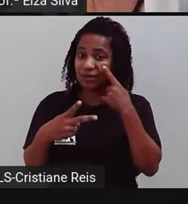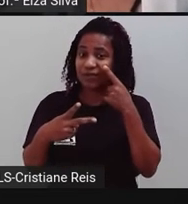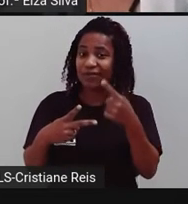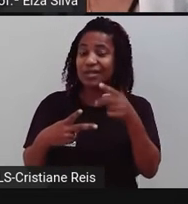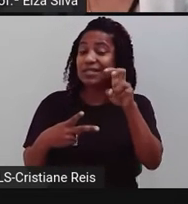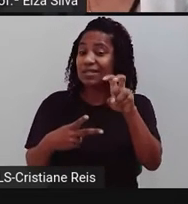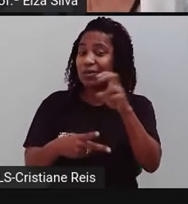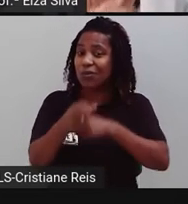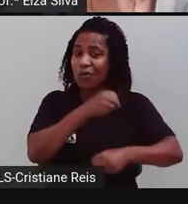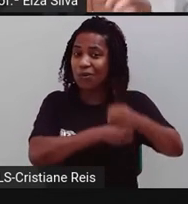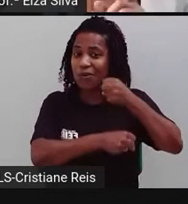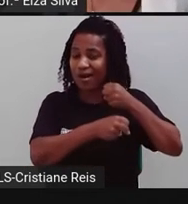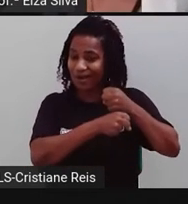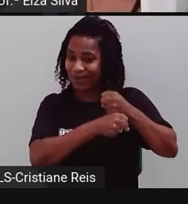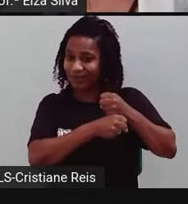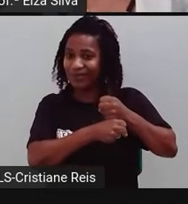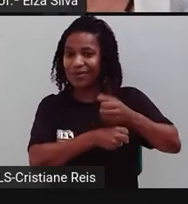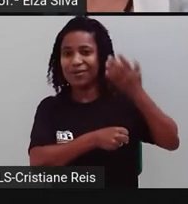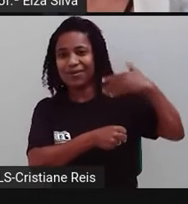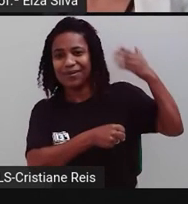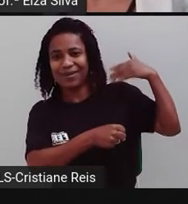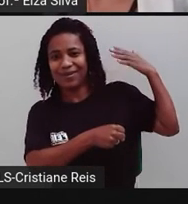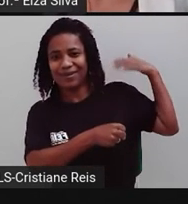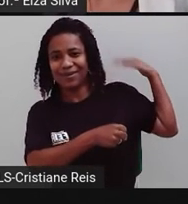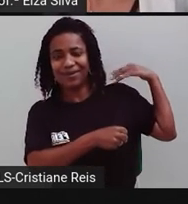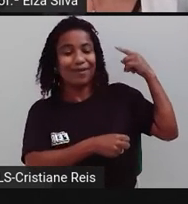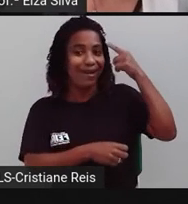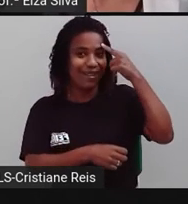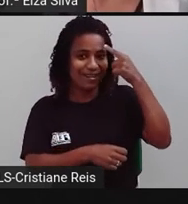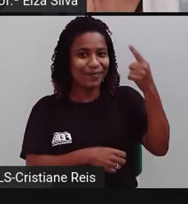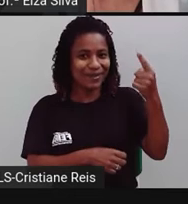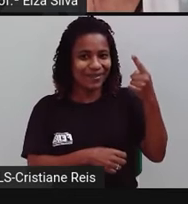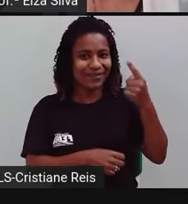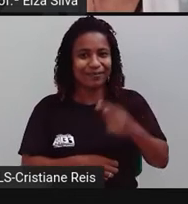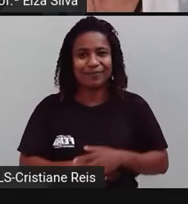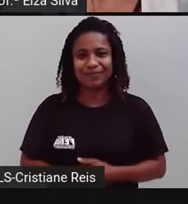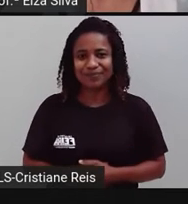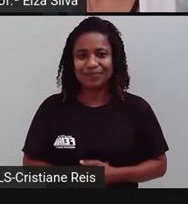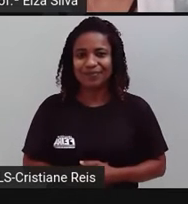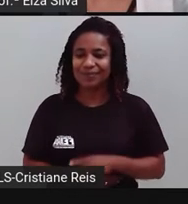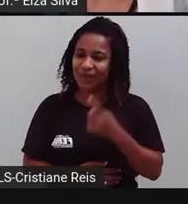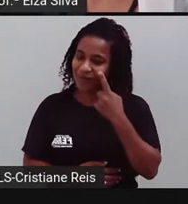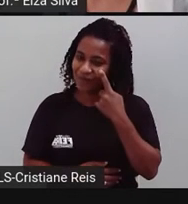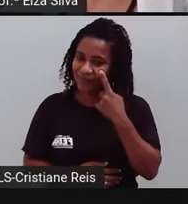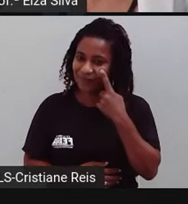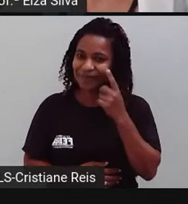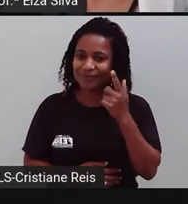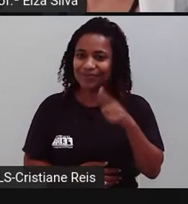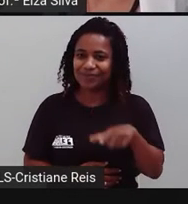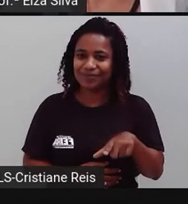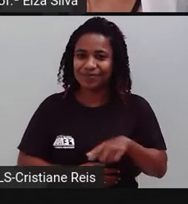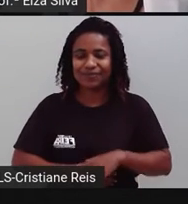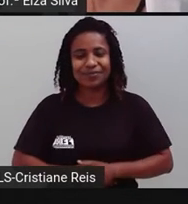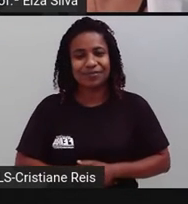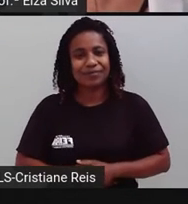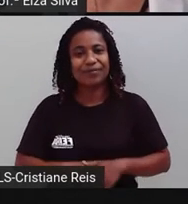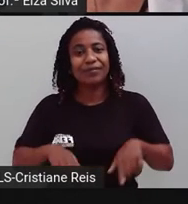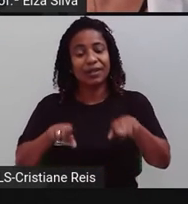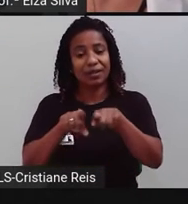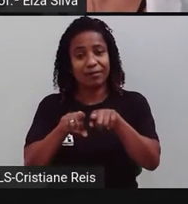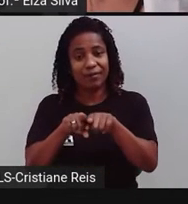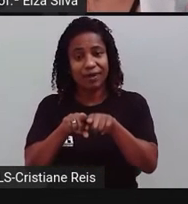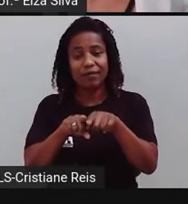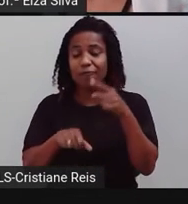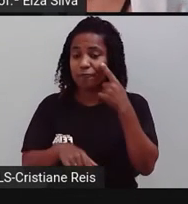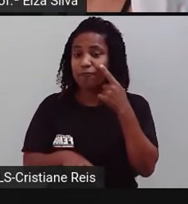Para a gente relembrar também este assunto. Next one. Próximo. Nós vimos também a respeito do verbo to be.